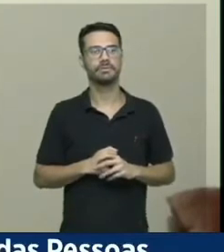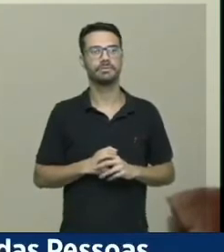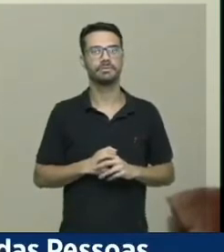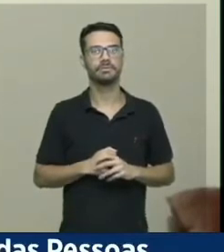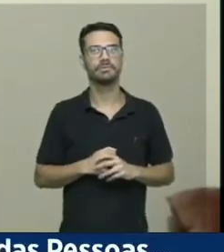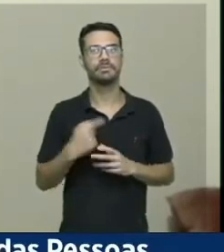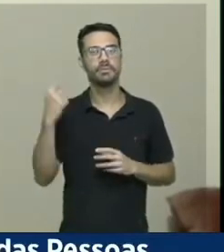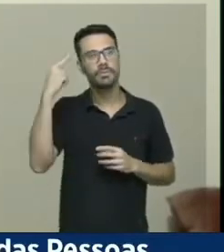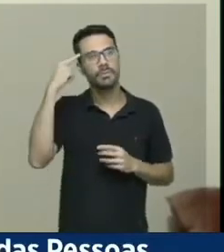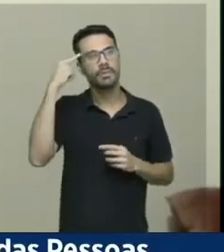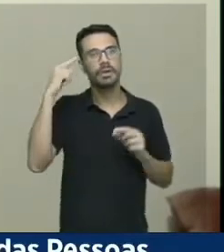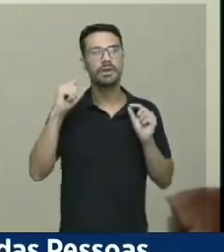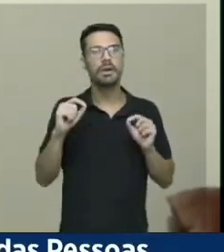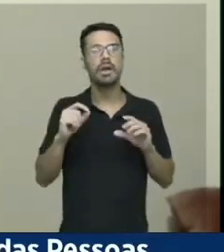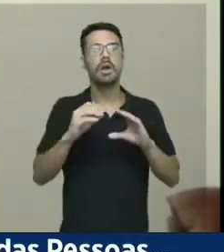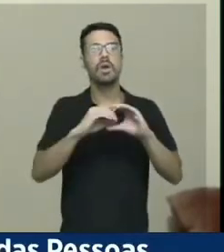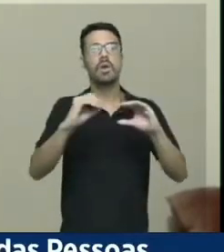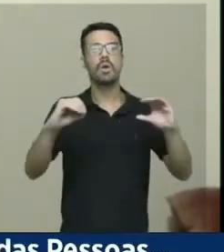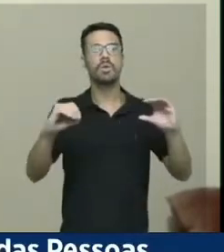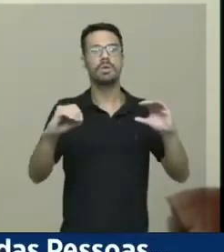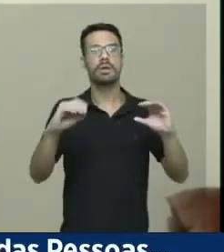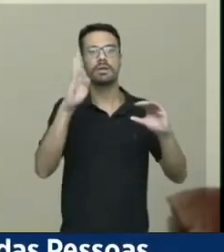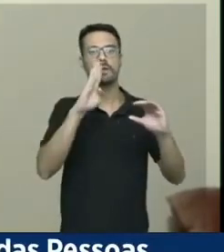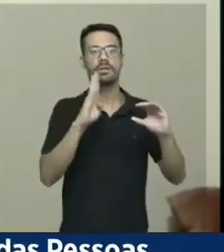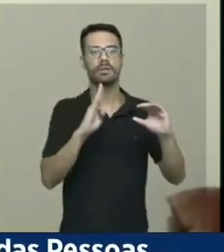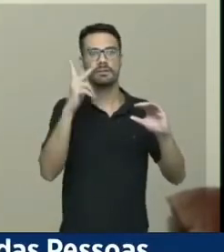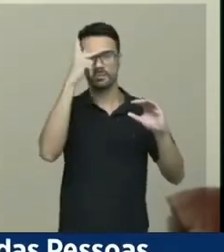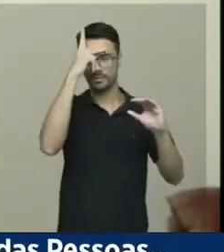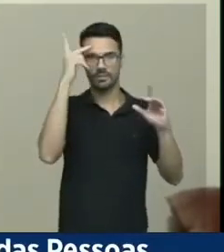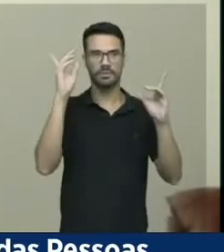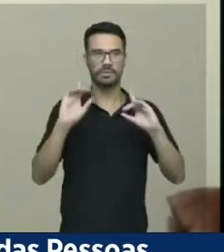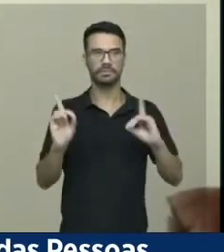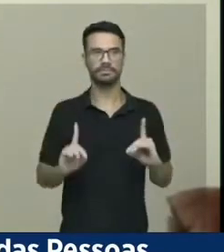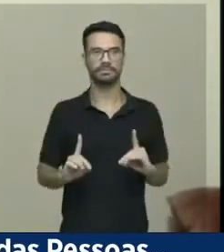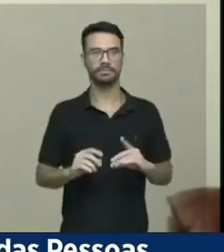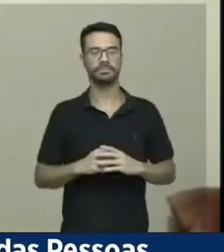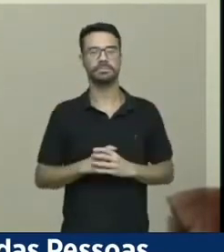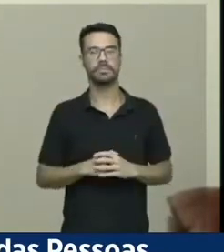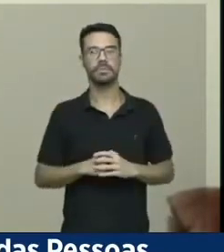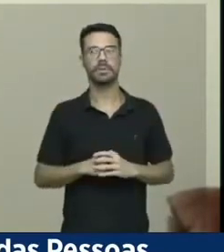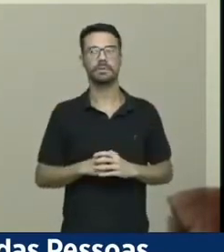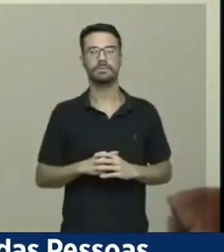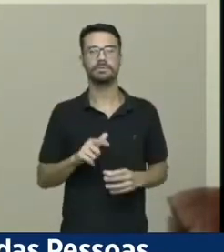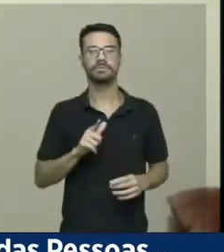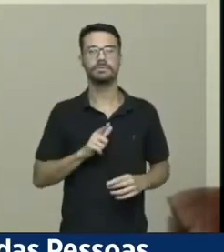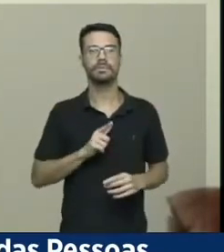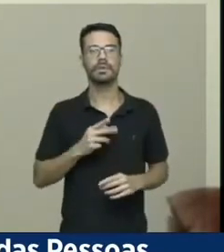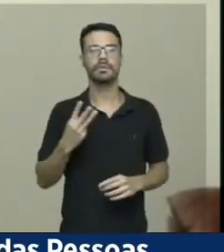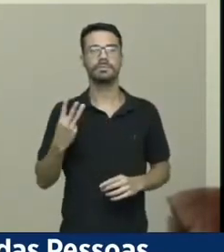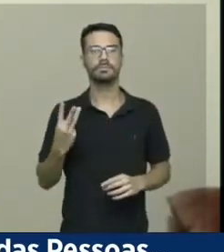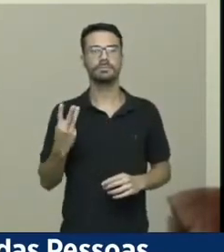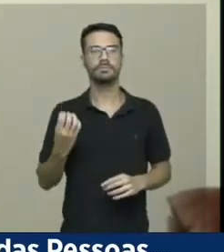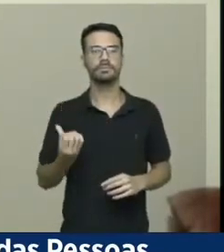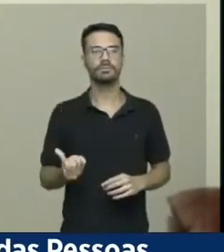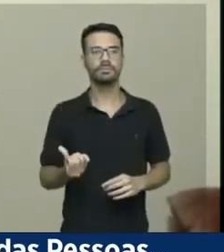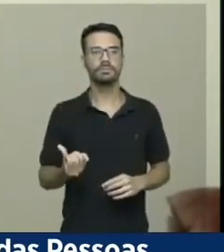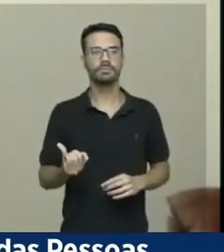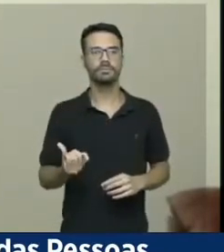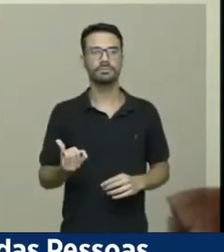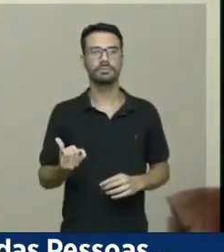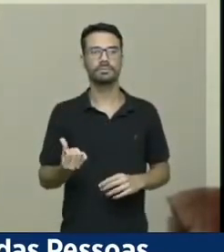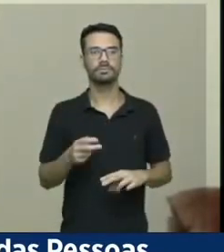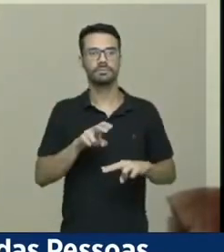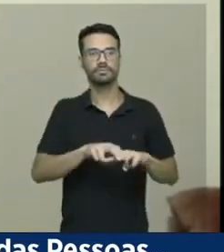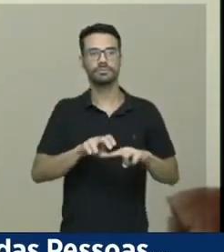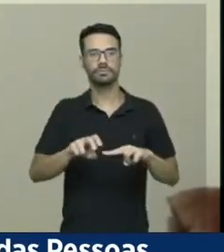Eu penso que num Conselho Nacional dos Direitos das Pessoas com Deficiência, onde nós temos aí 36 cadeiras,